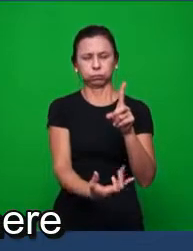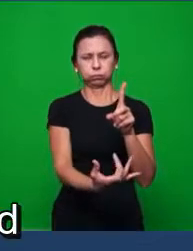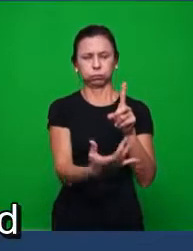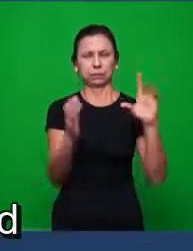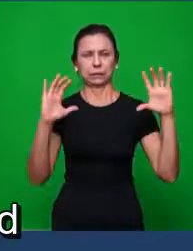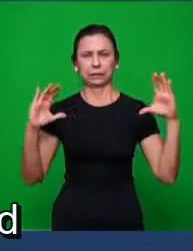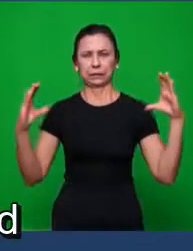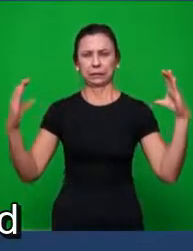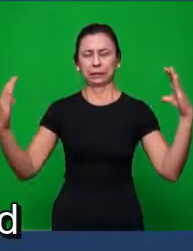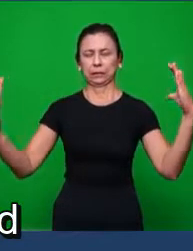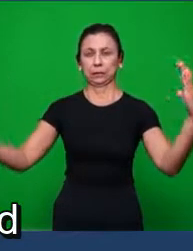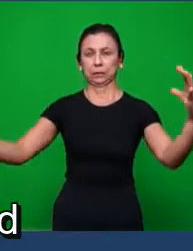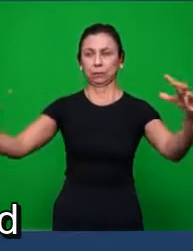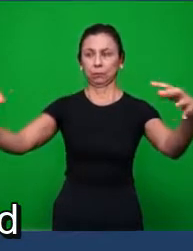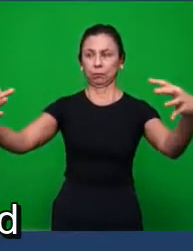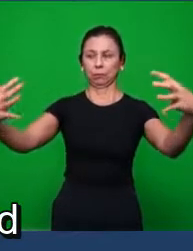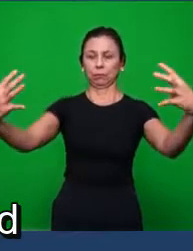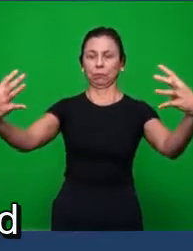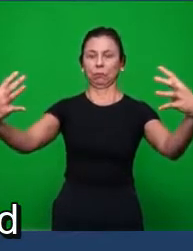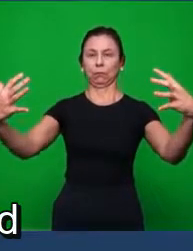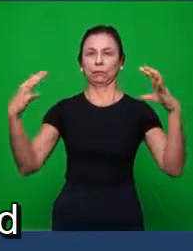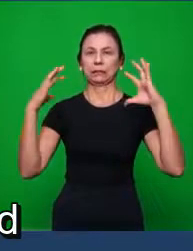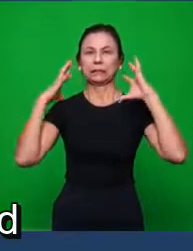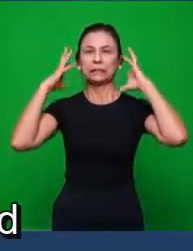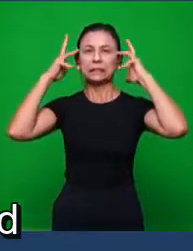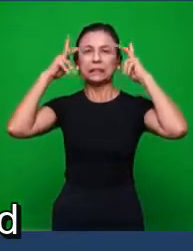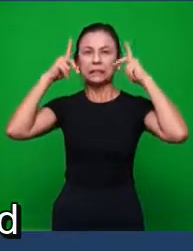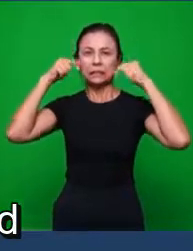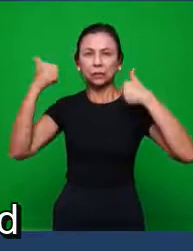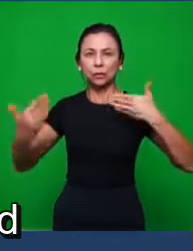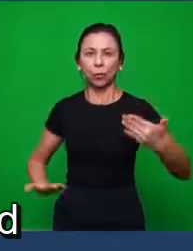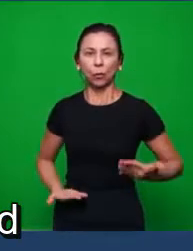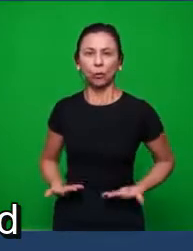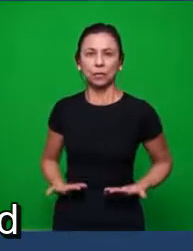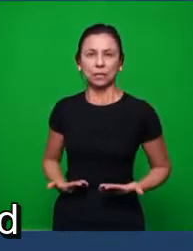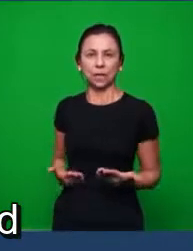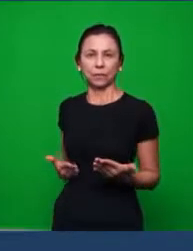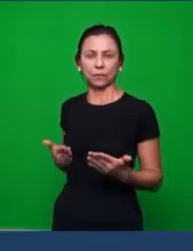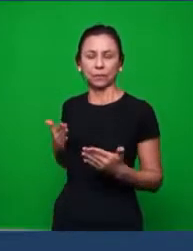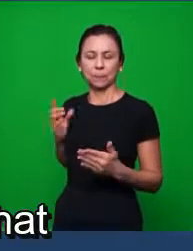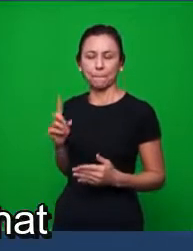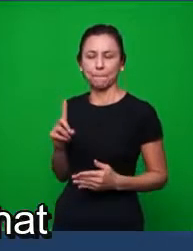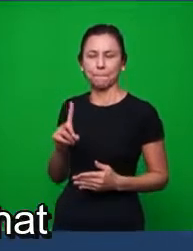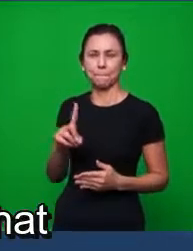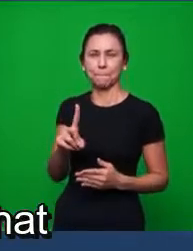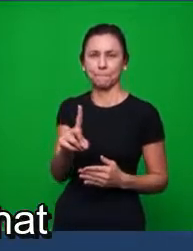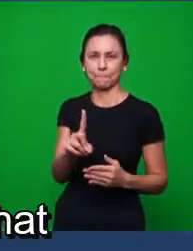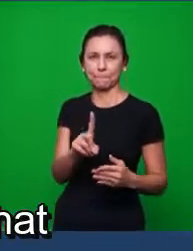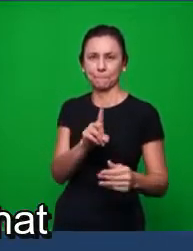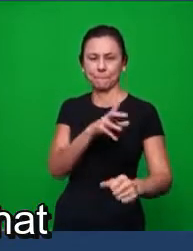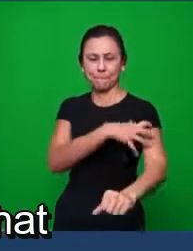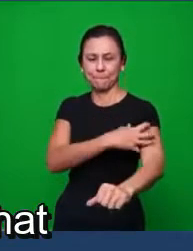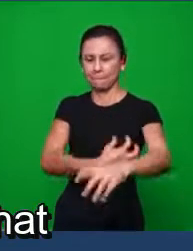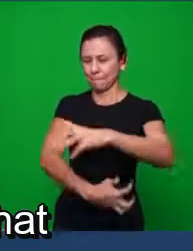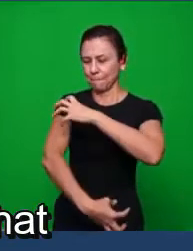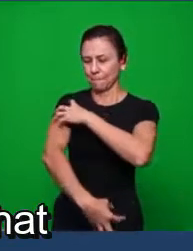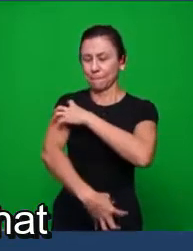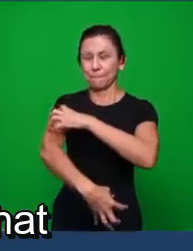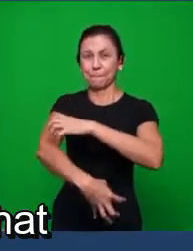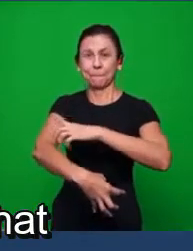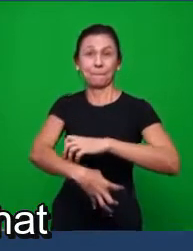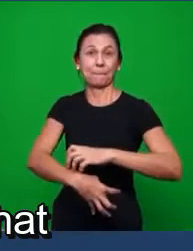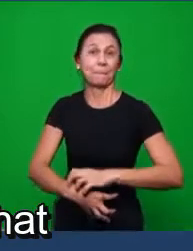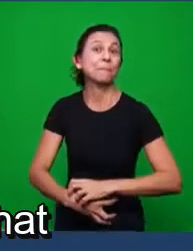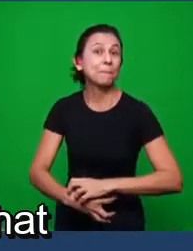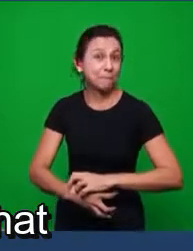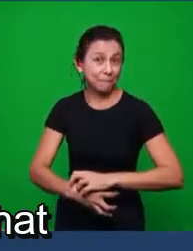arenas onde eles levaram para os leões. Aqui, ela começou a falar para o maior público da